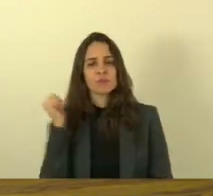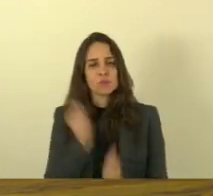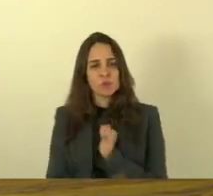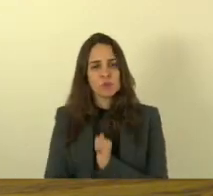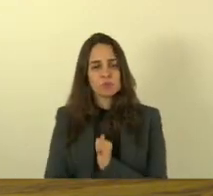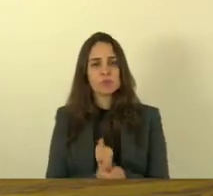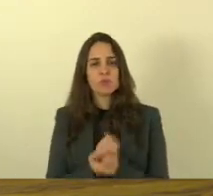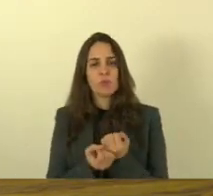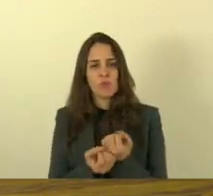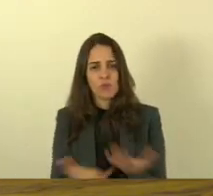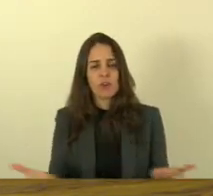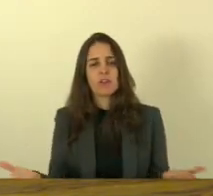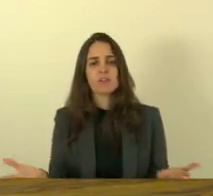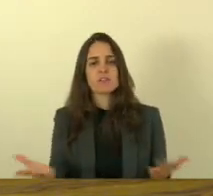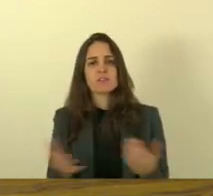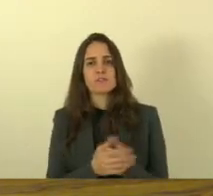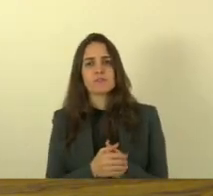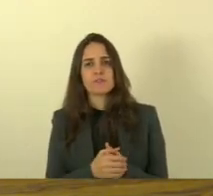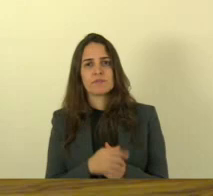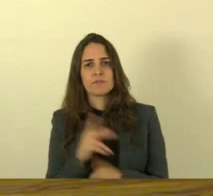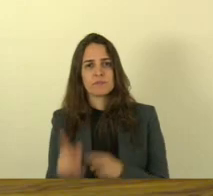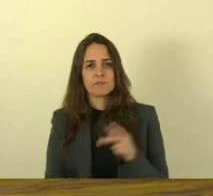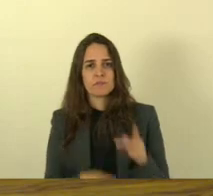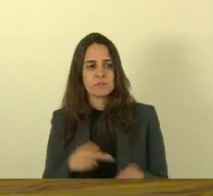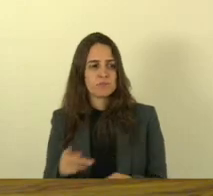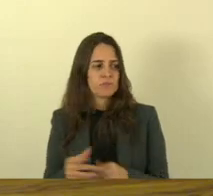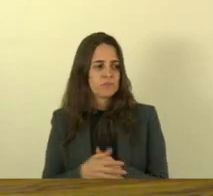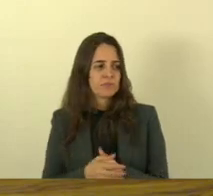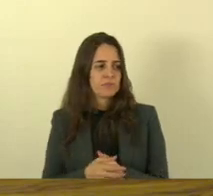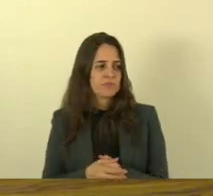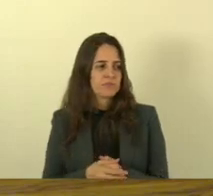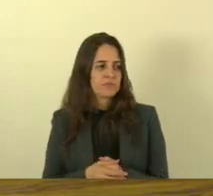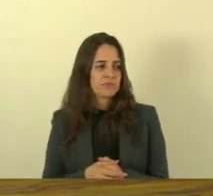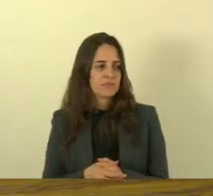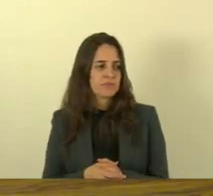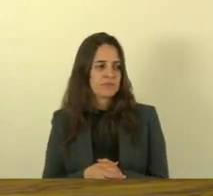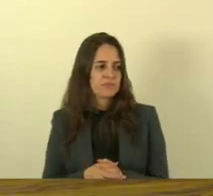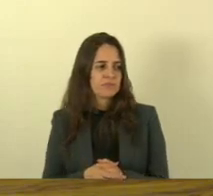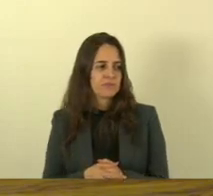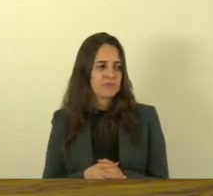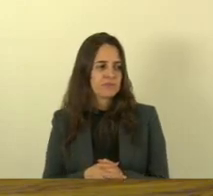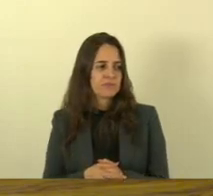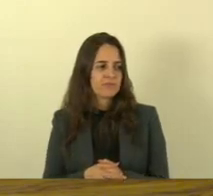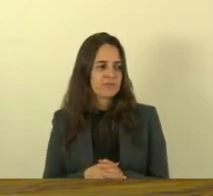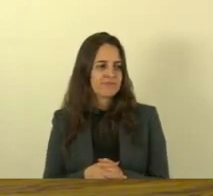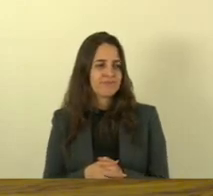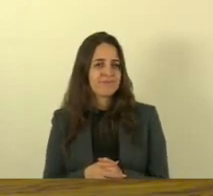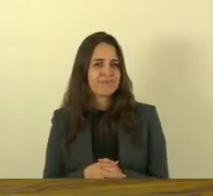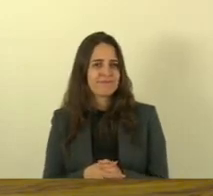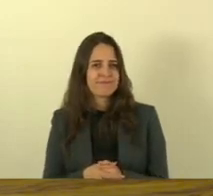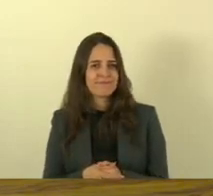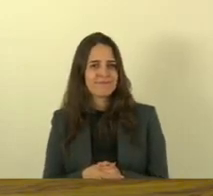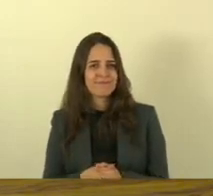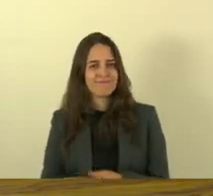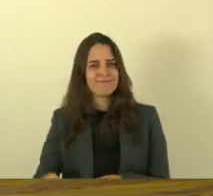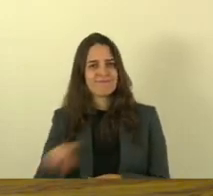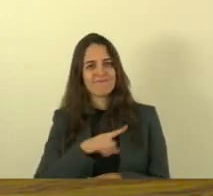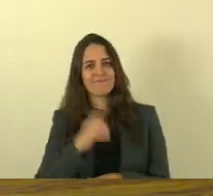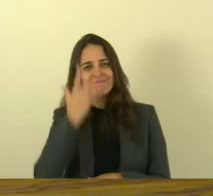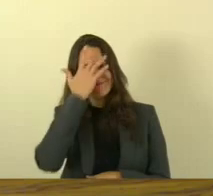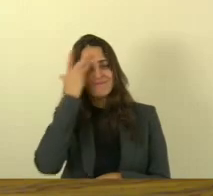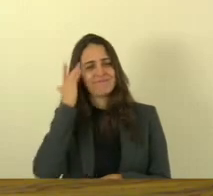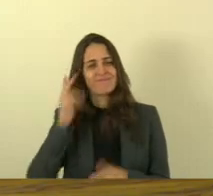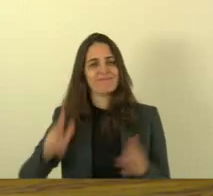oferece para a população então eu espero que a justiça seja feita e que esses bandidos